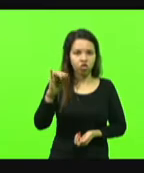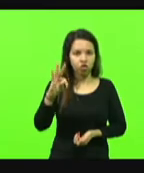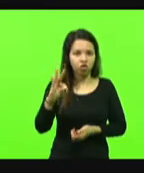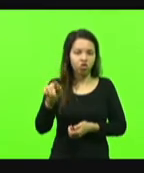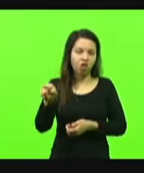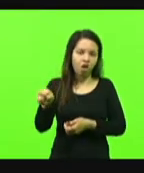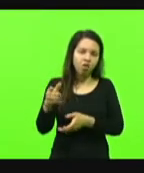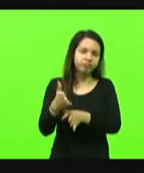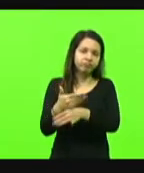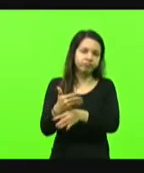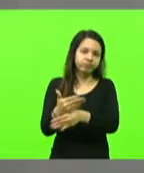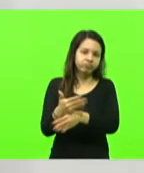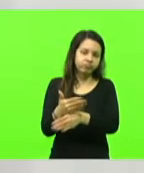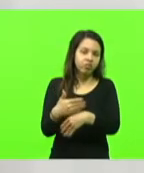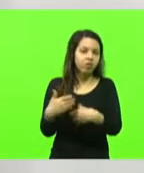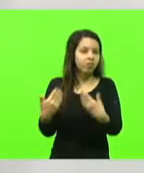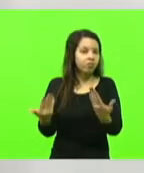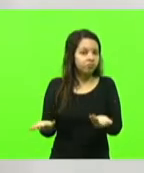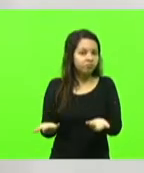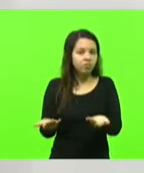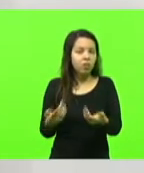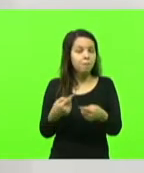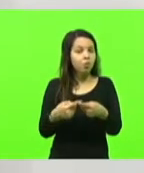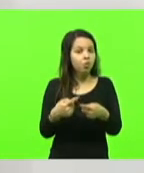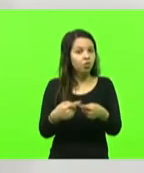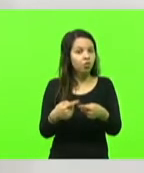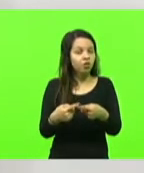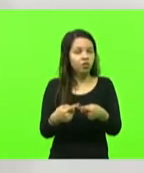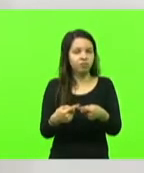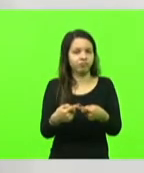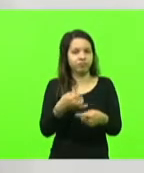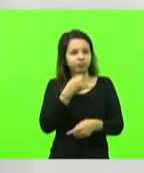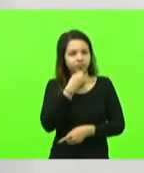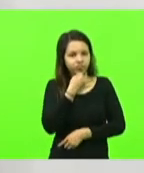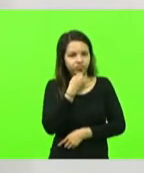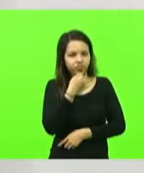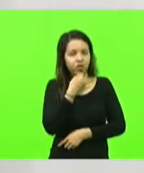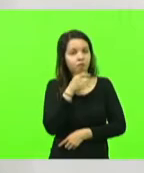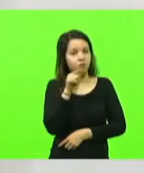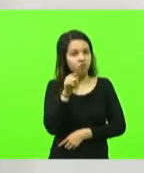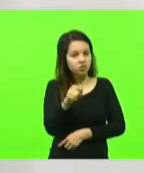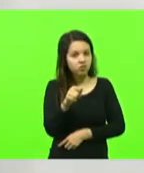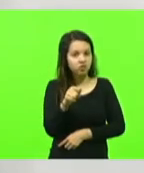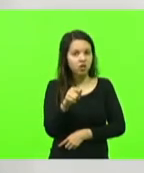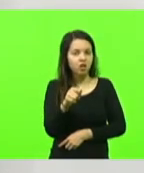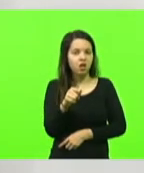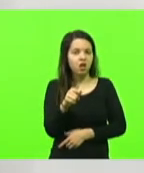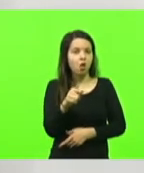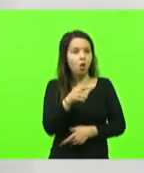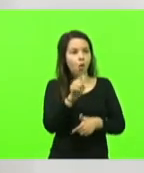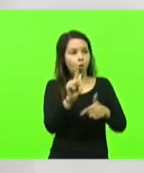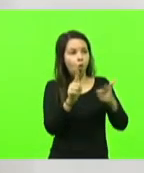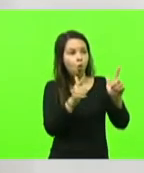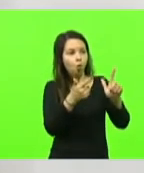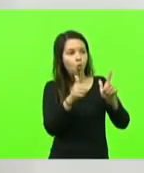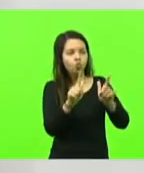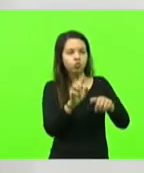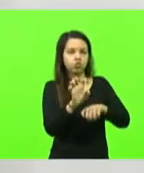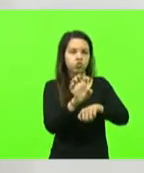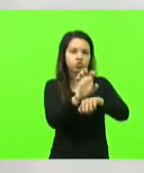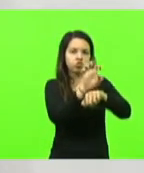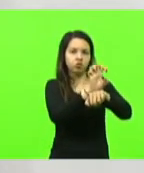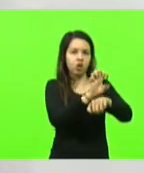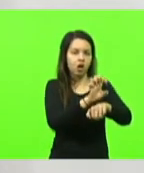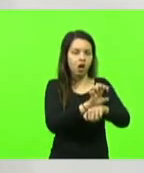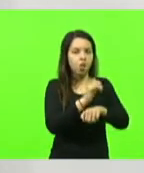infelizmente, você vai para alguns outros estados, até o Paraná,